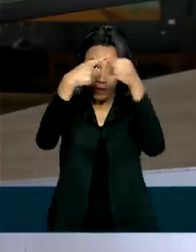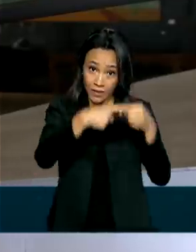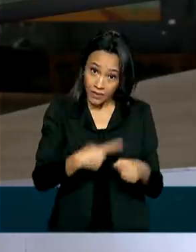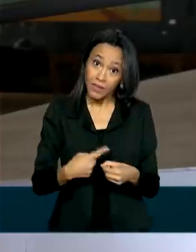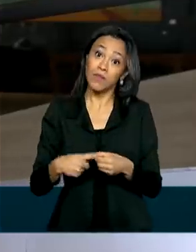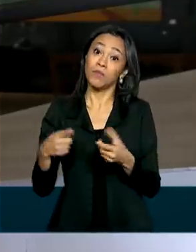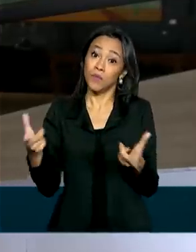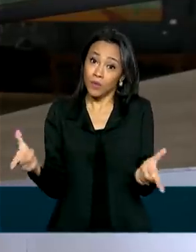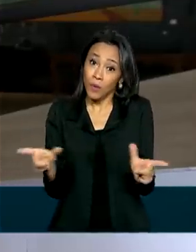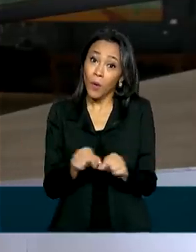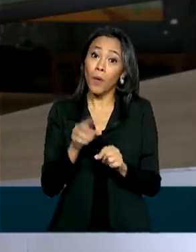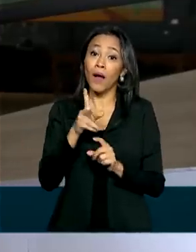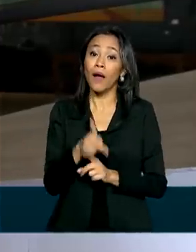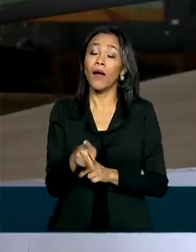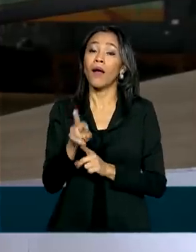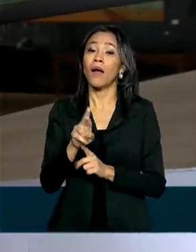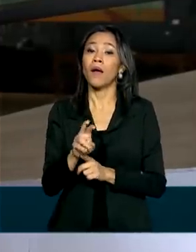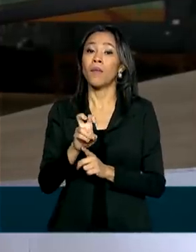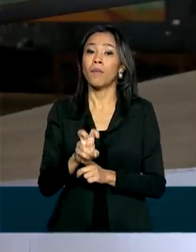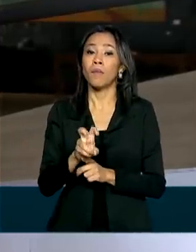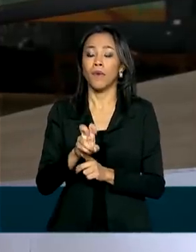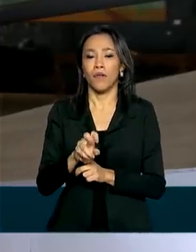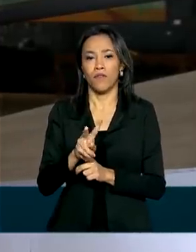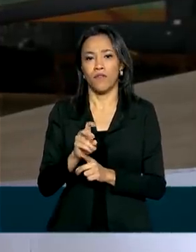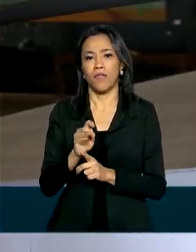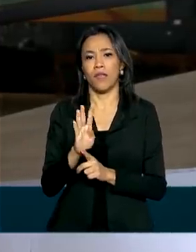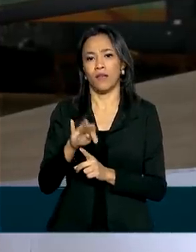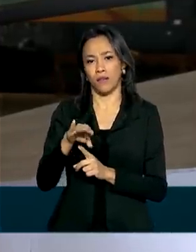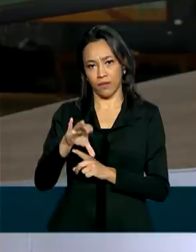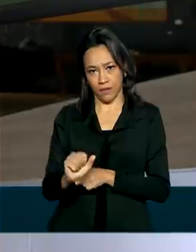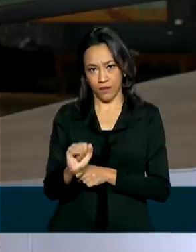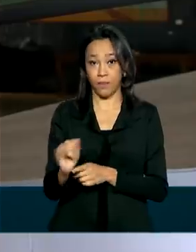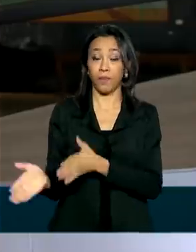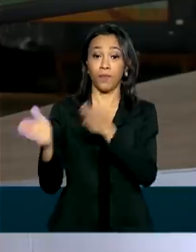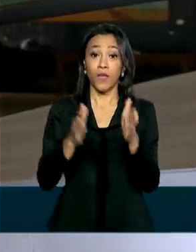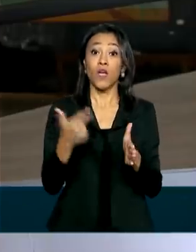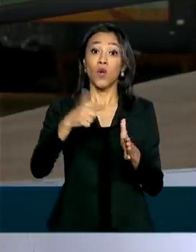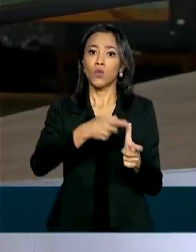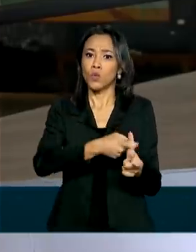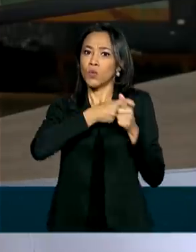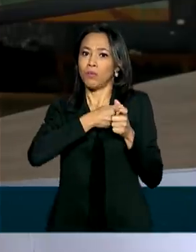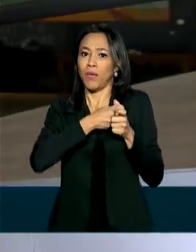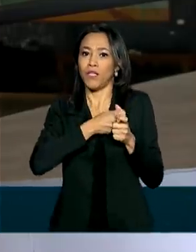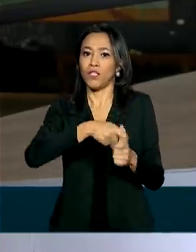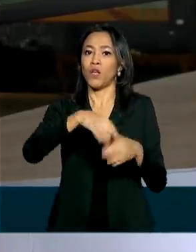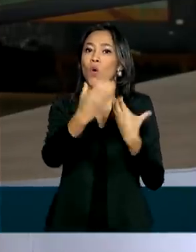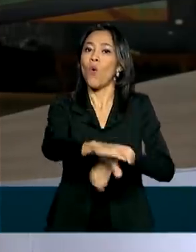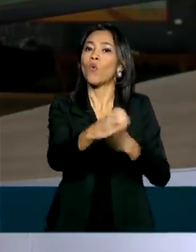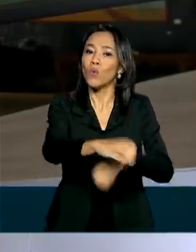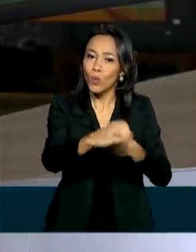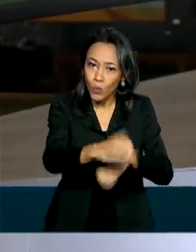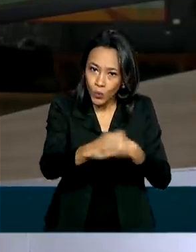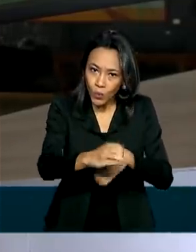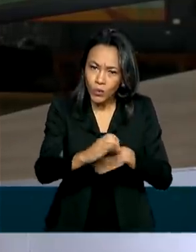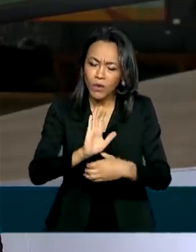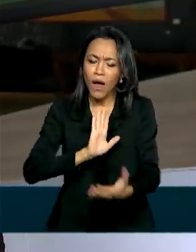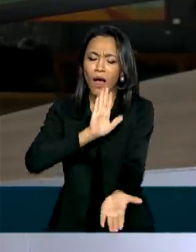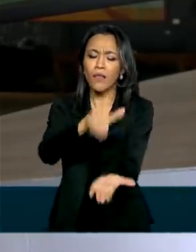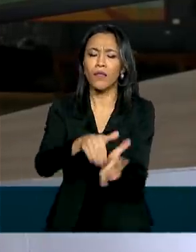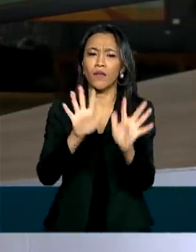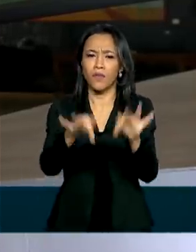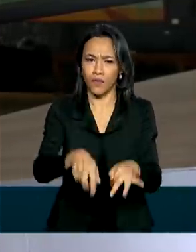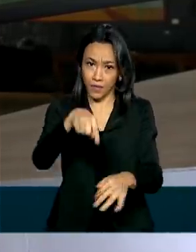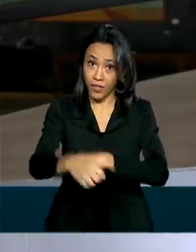Social. E, por fim, o trecho que suspendia os concursos públicos já homologados até o fim deste ano.